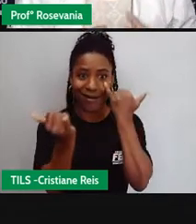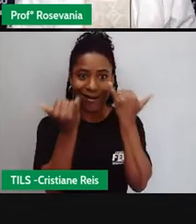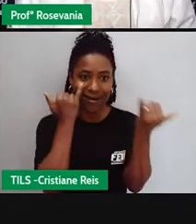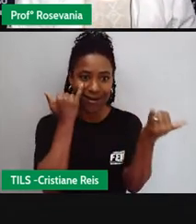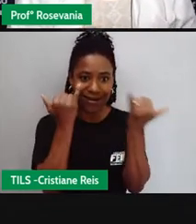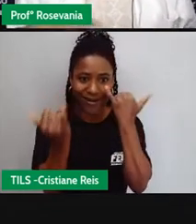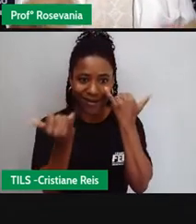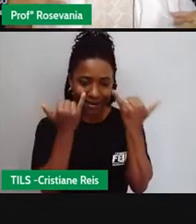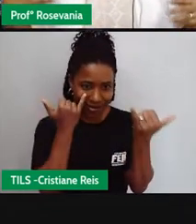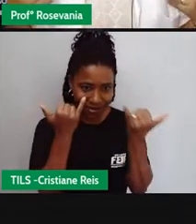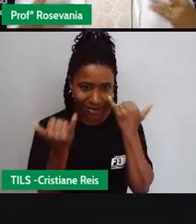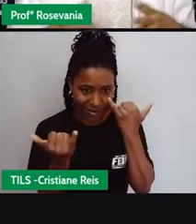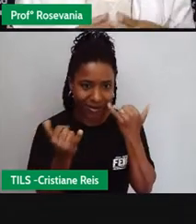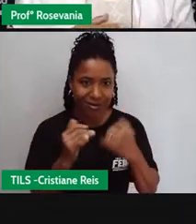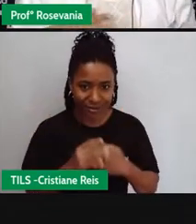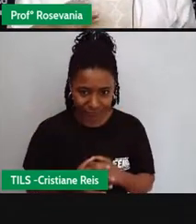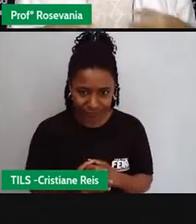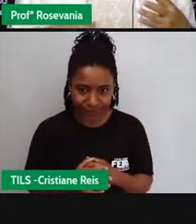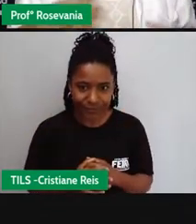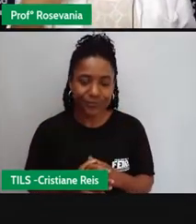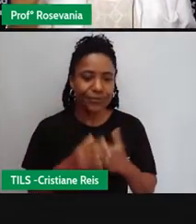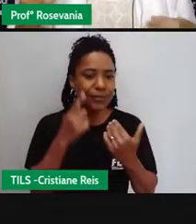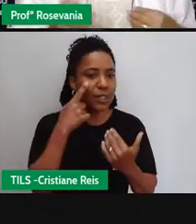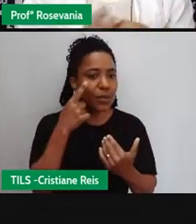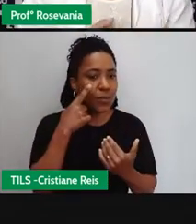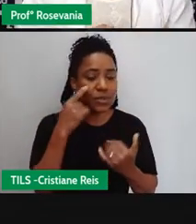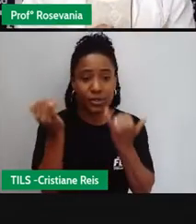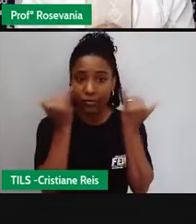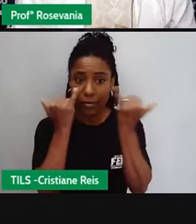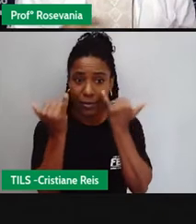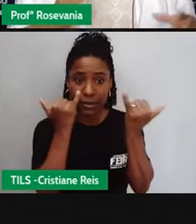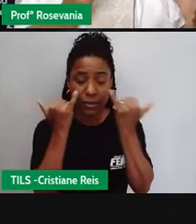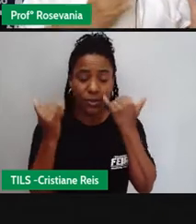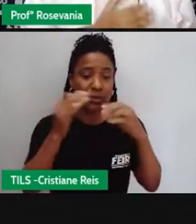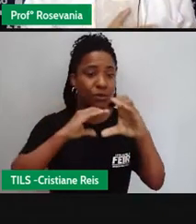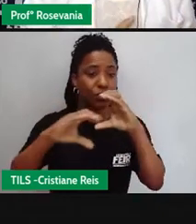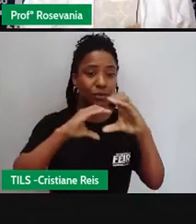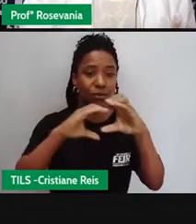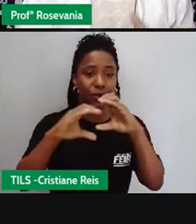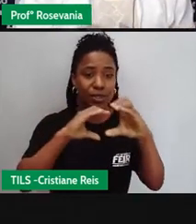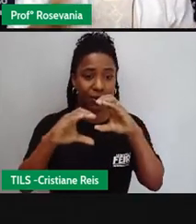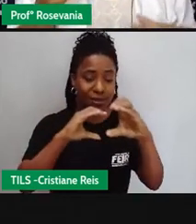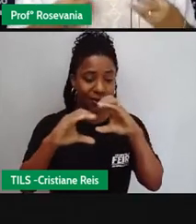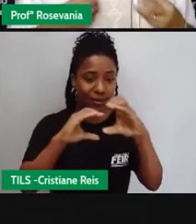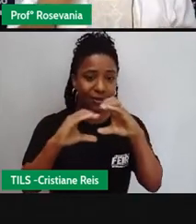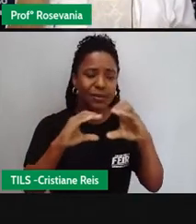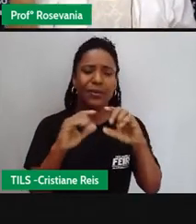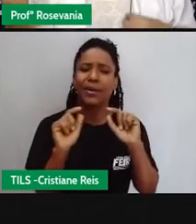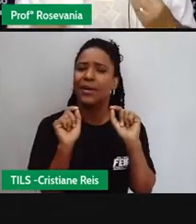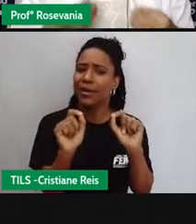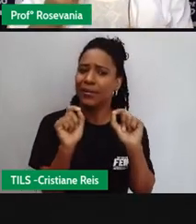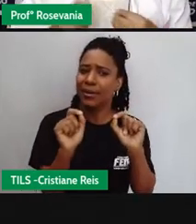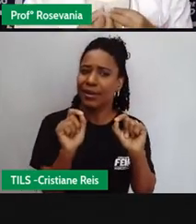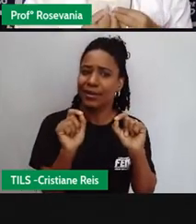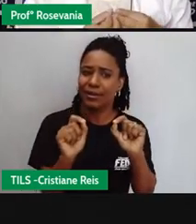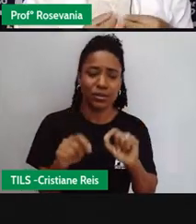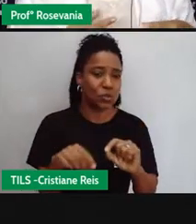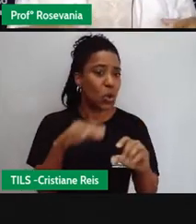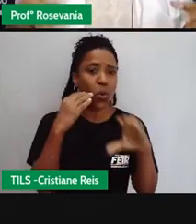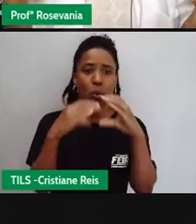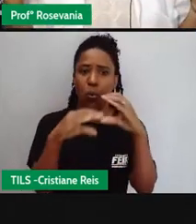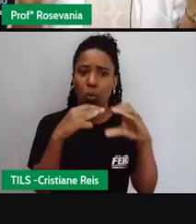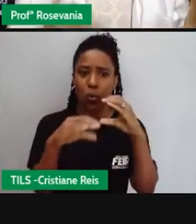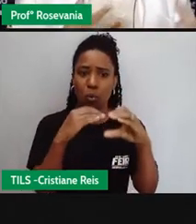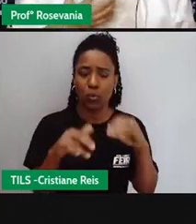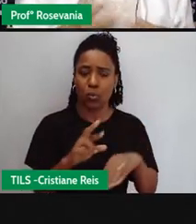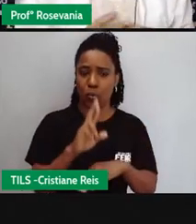E aí, essas informações, essa comunicação, e às vezes a gente só pensa na ideia de falar alguma coisa,